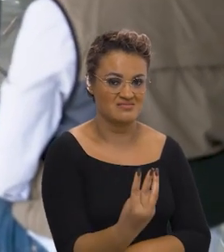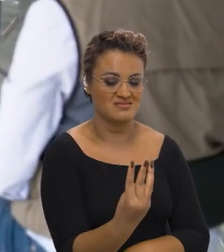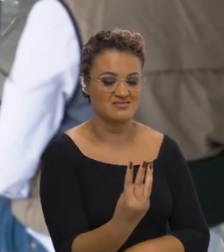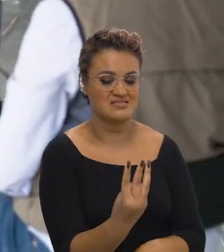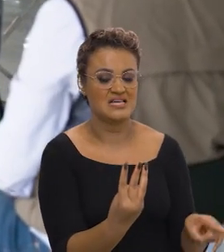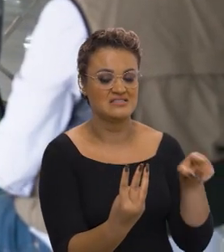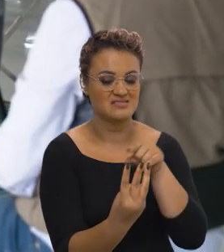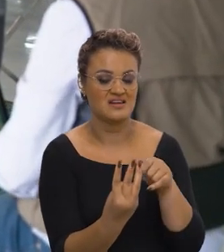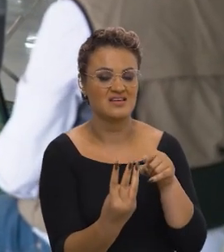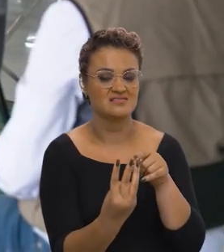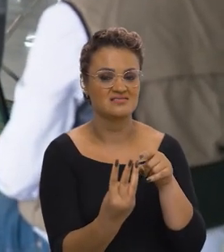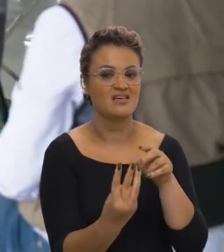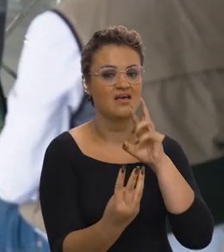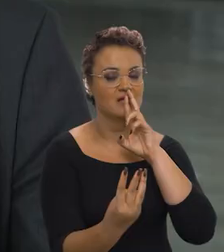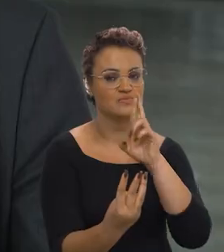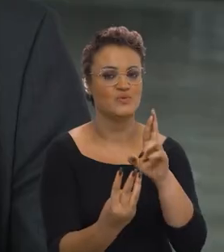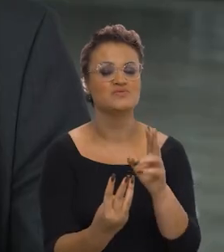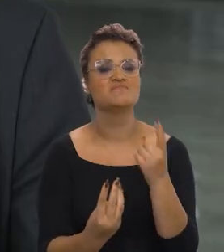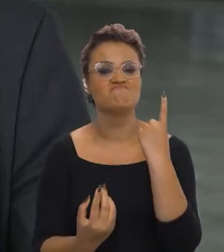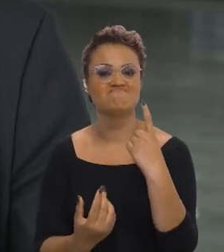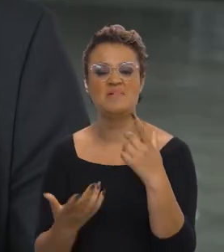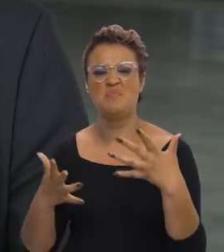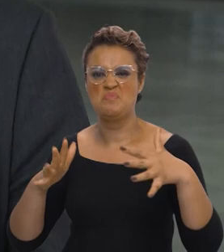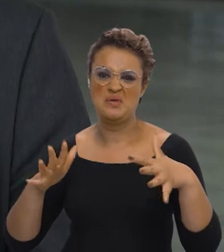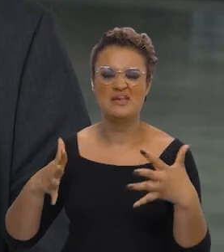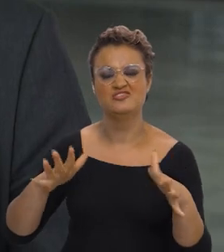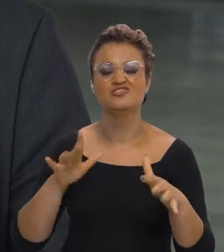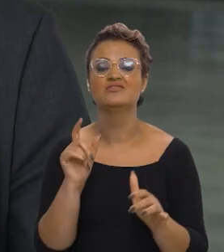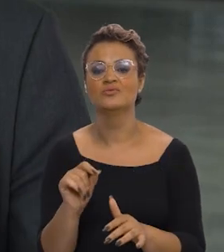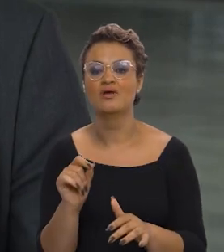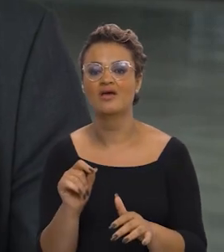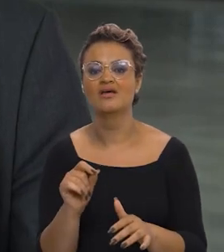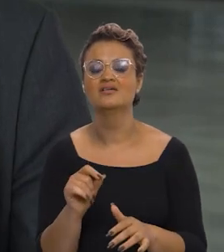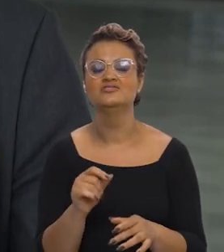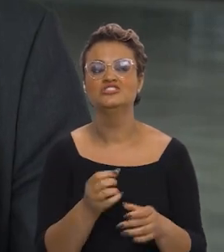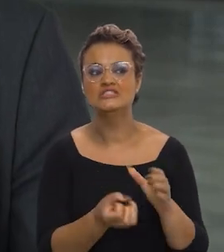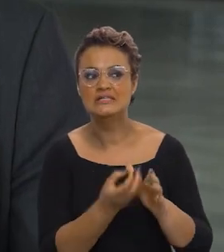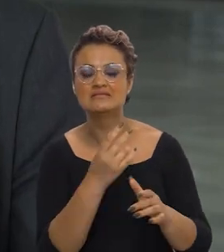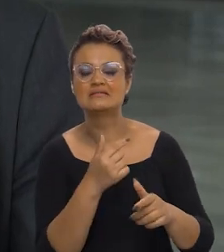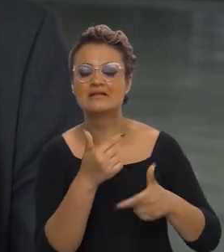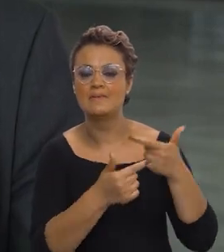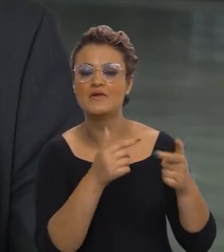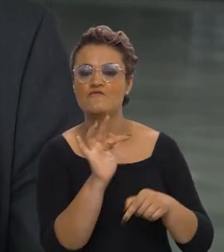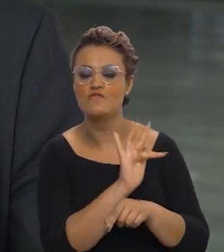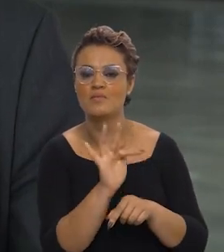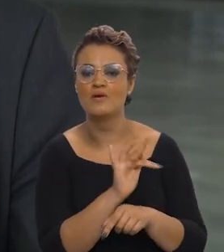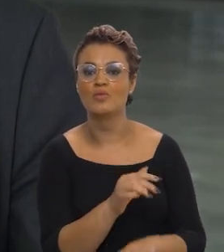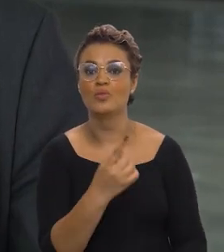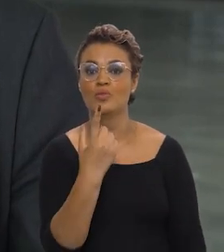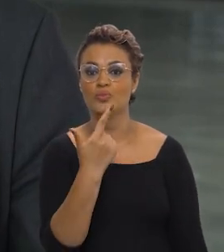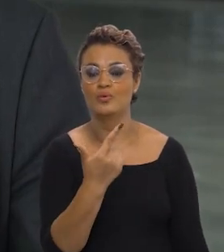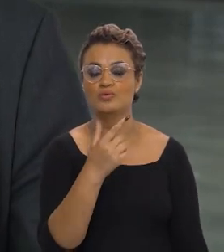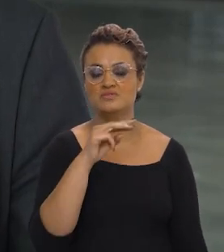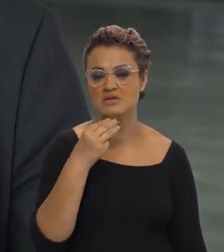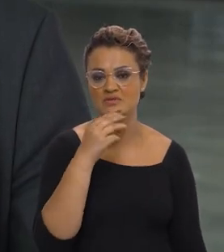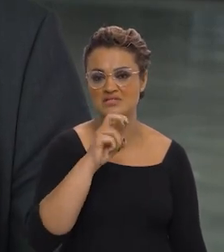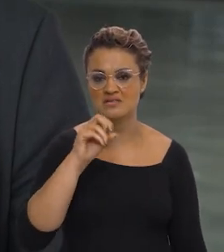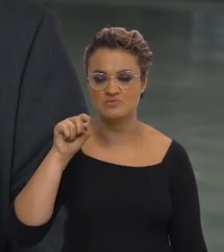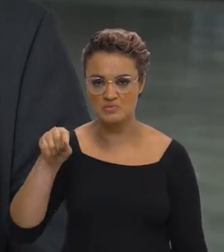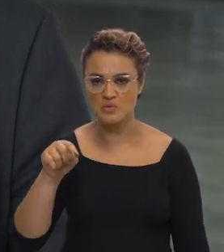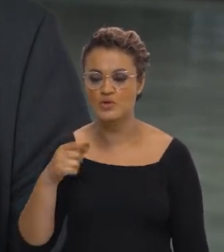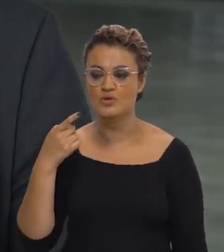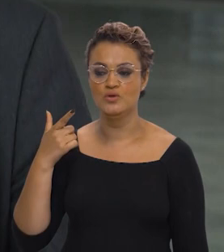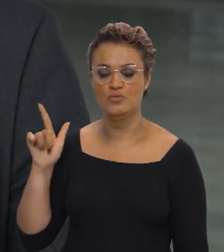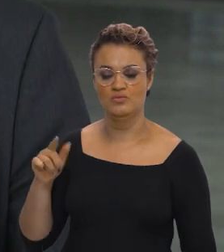né? E todas as três chegaram nessa estimativa de que empregos diretos são 2 milhões e meio e